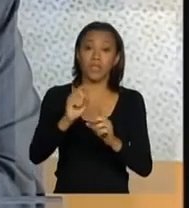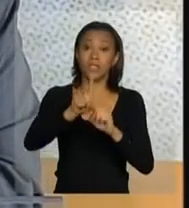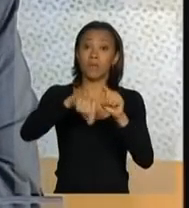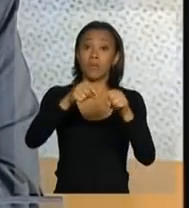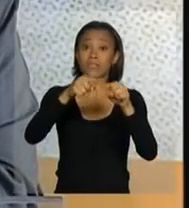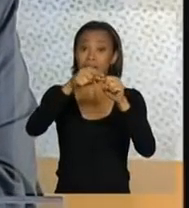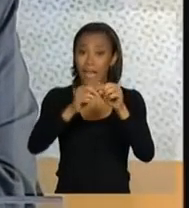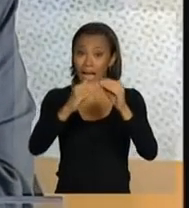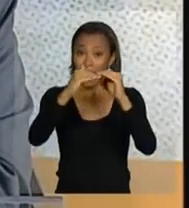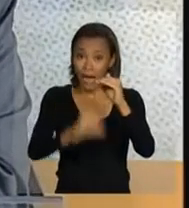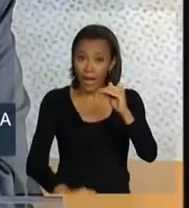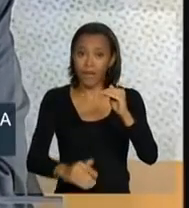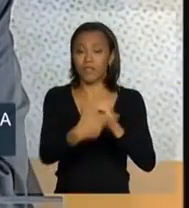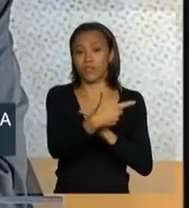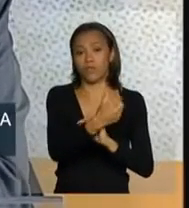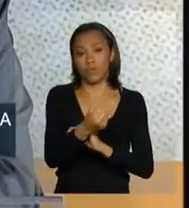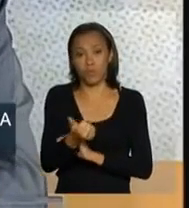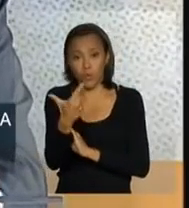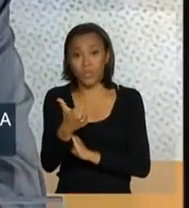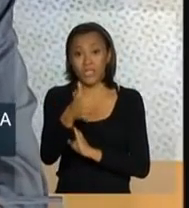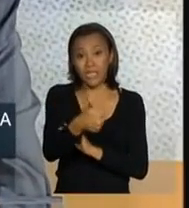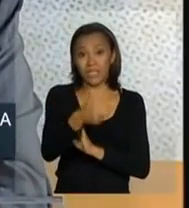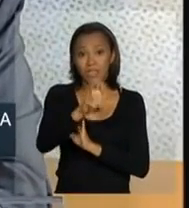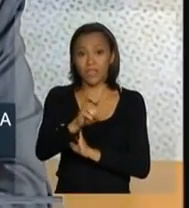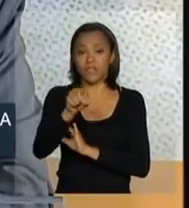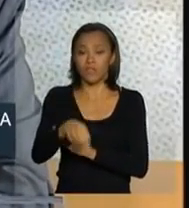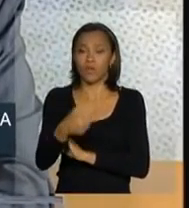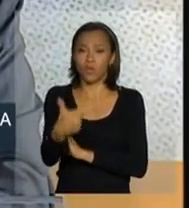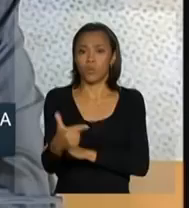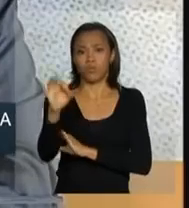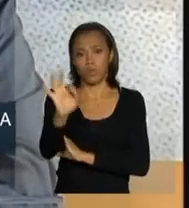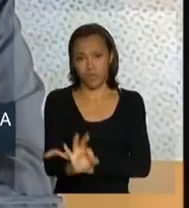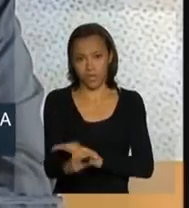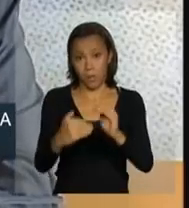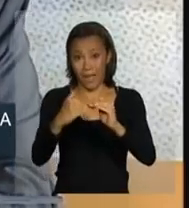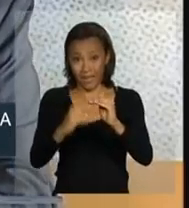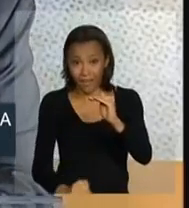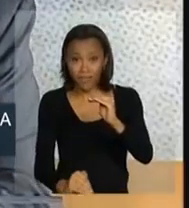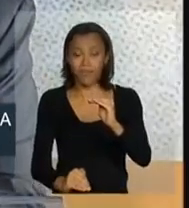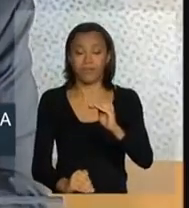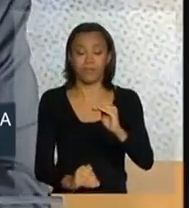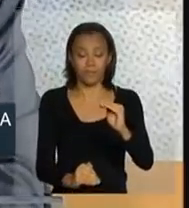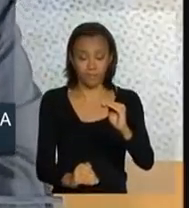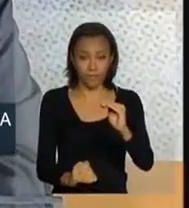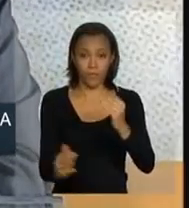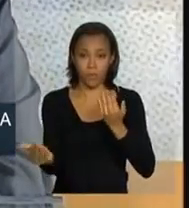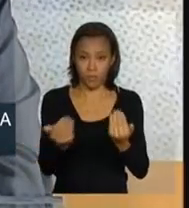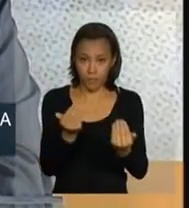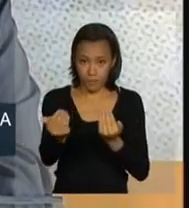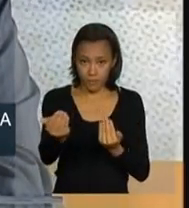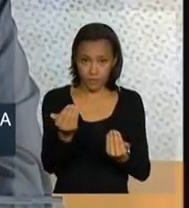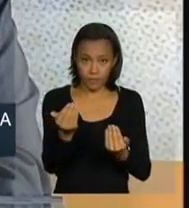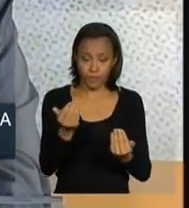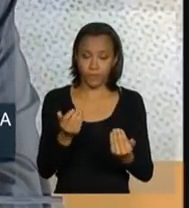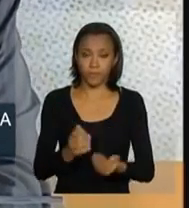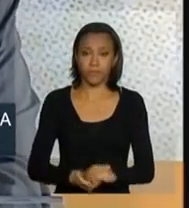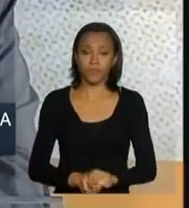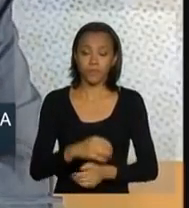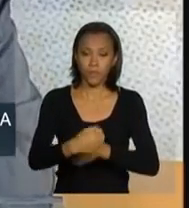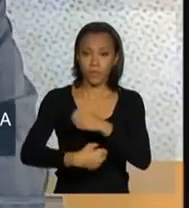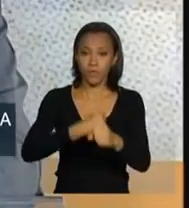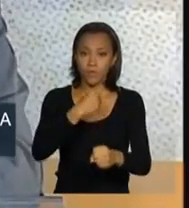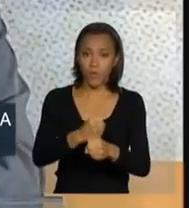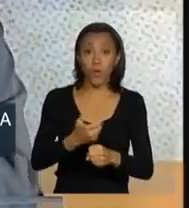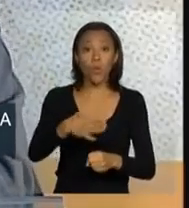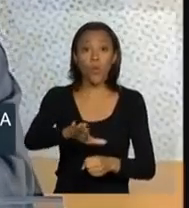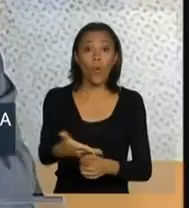cai, em 2011 e 2012, 15,2%. Ou seja, quando se fala a análise,